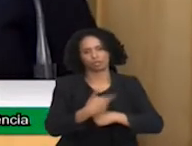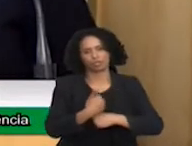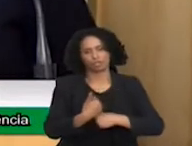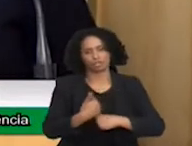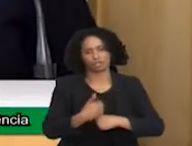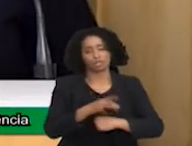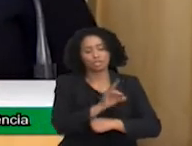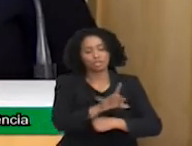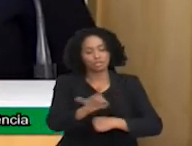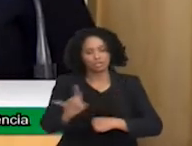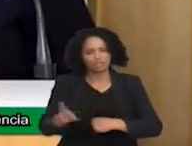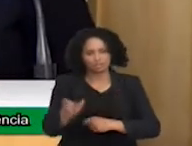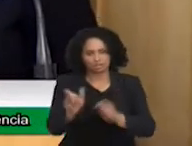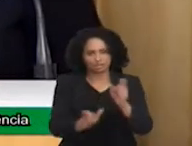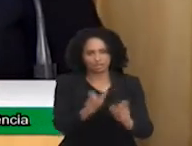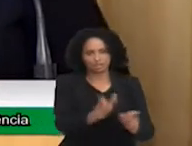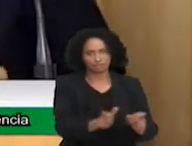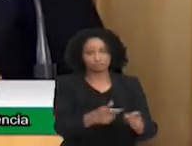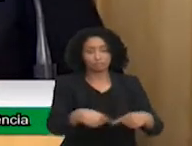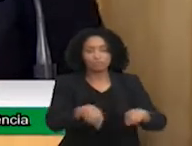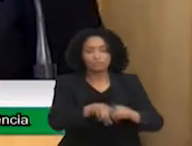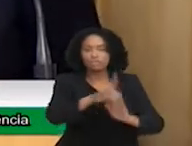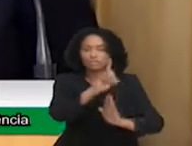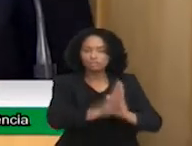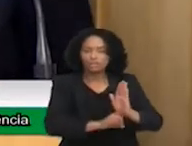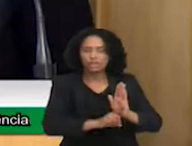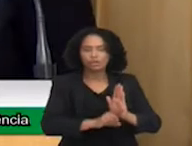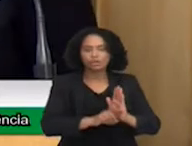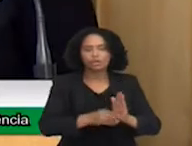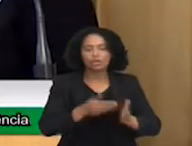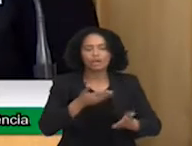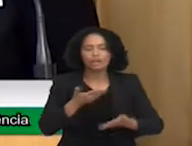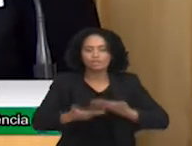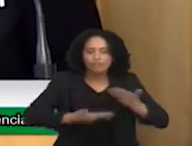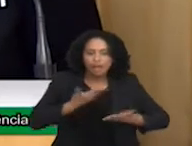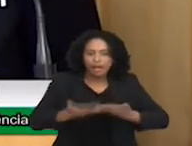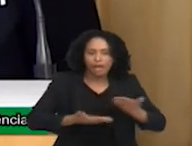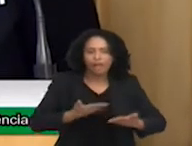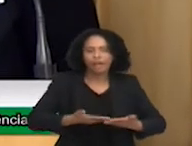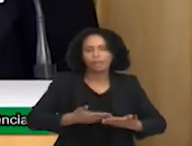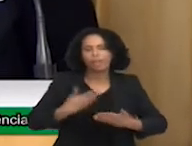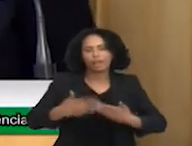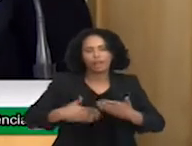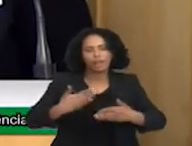individualizado, ela tem direito ao tratamento continuado,